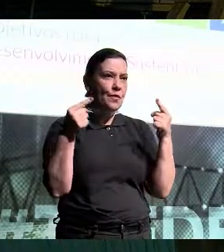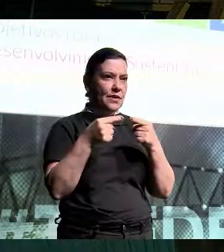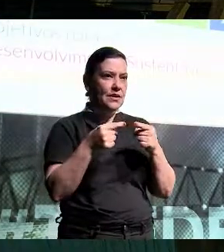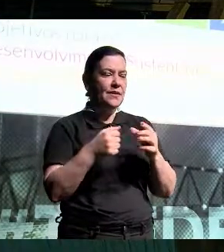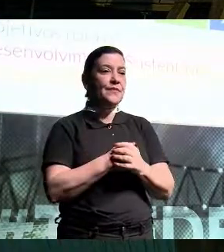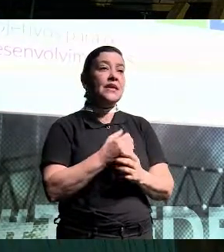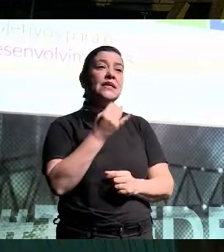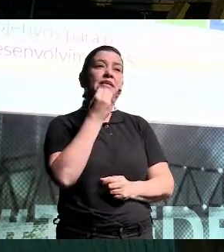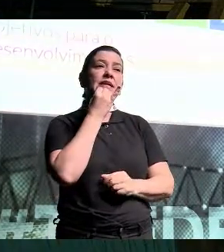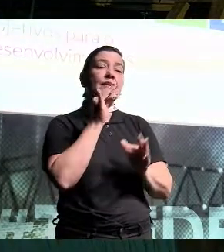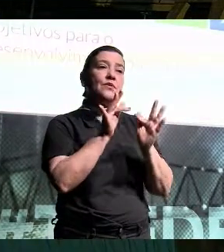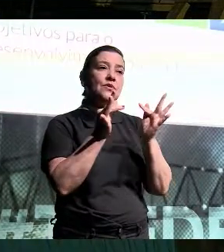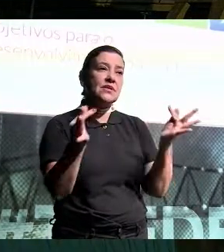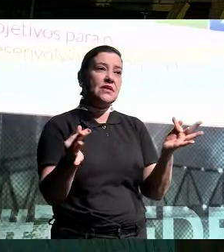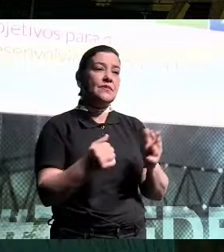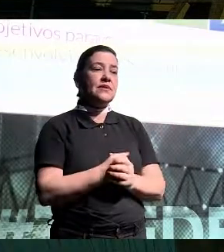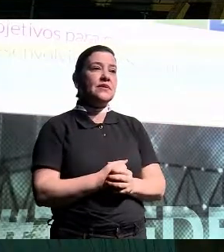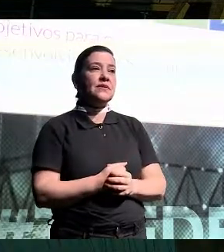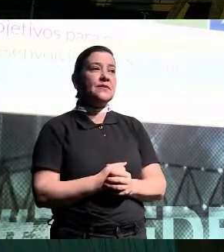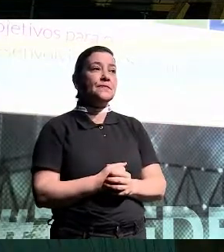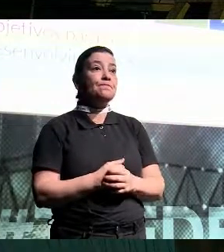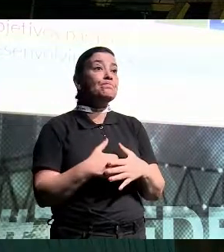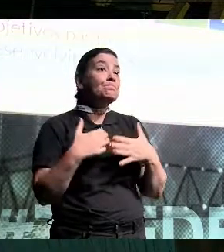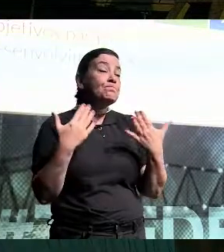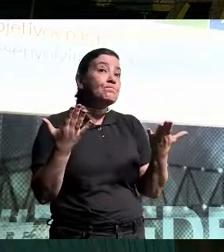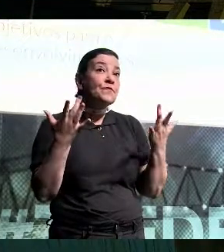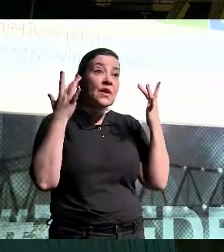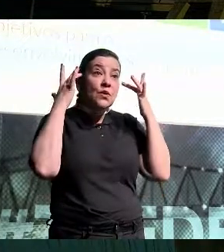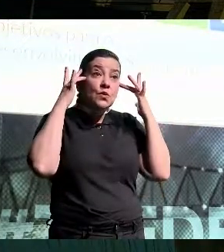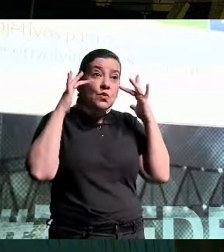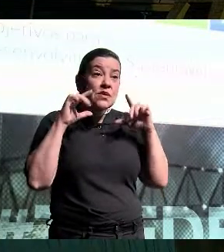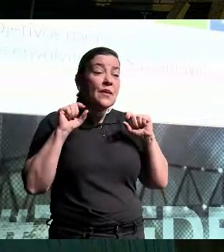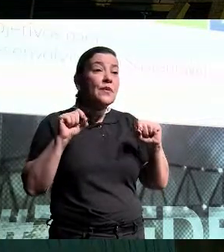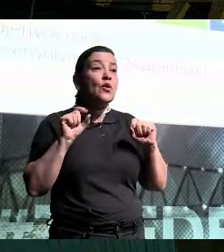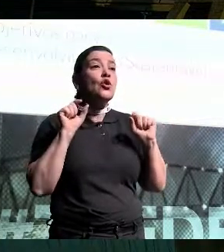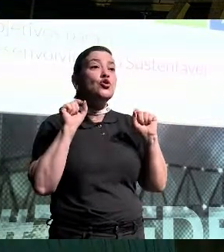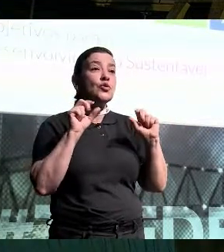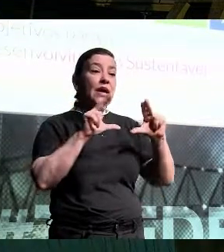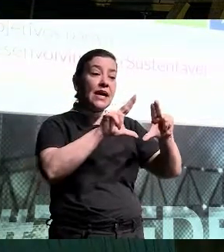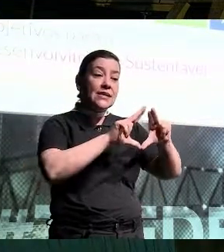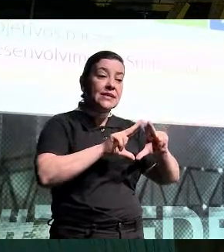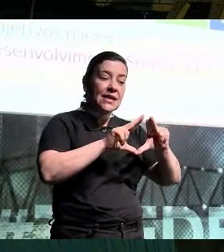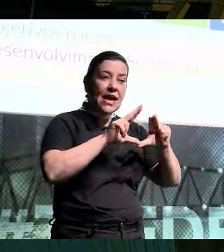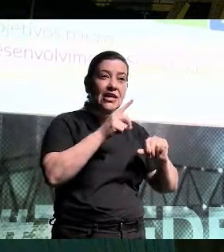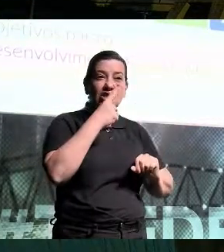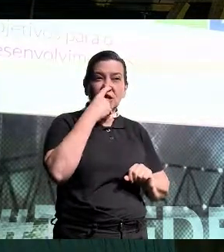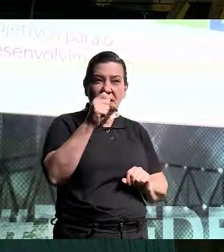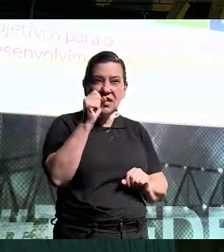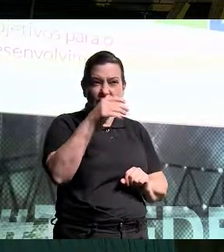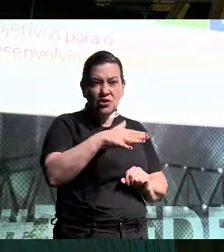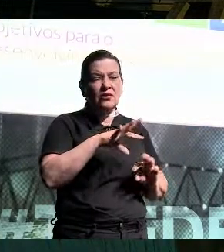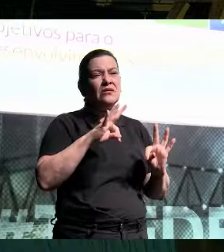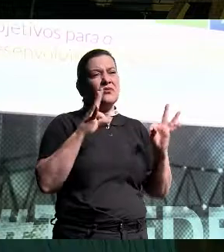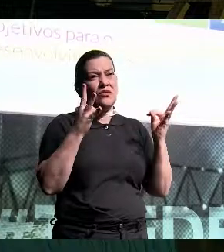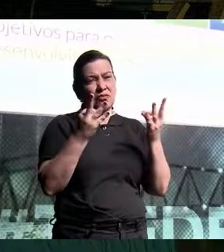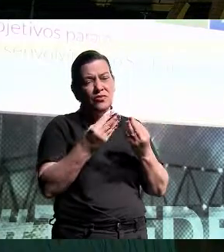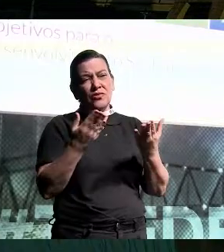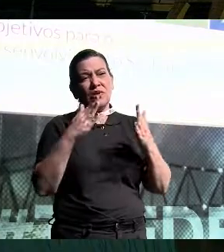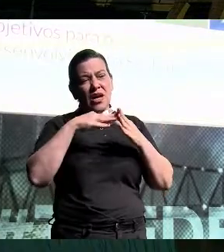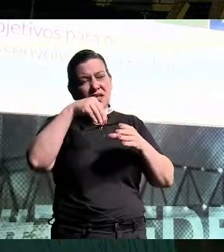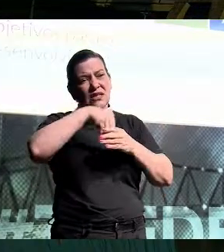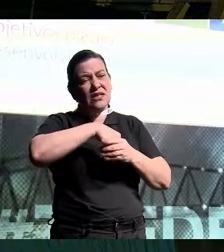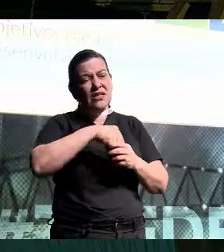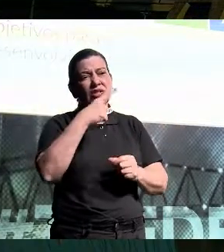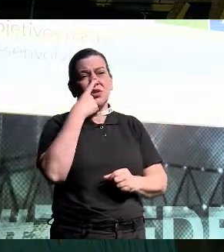Vou dar um exemplo bem simples. Quem é que não sabe hoje o que é coleta seletiva? Lixo. Todo mundo gera lixo dentro de casa.